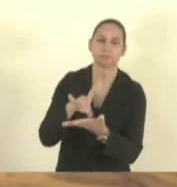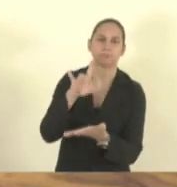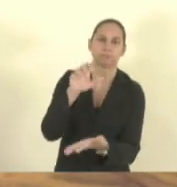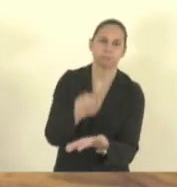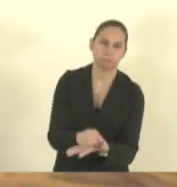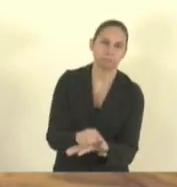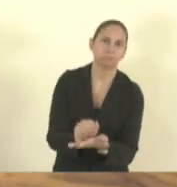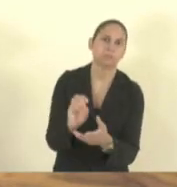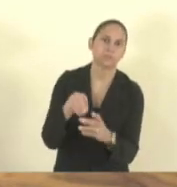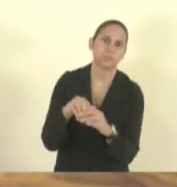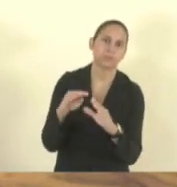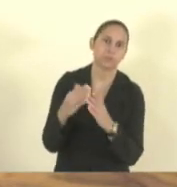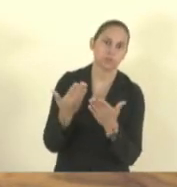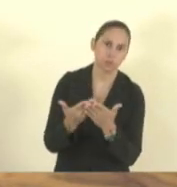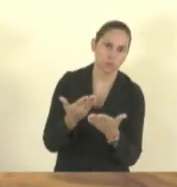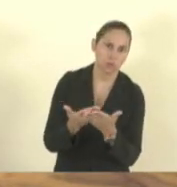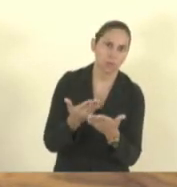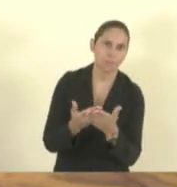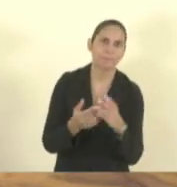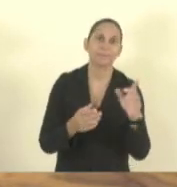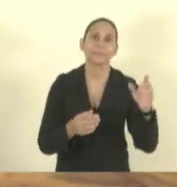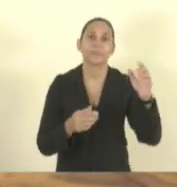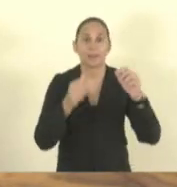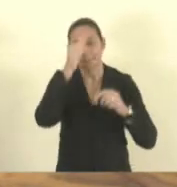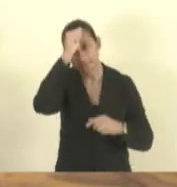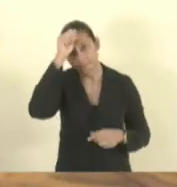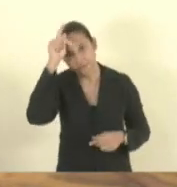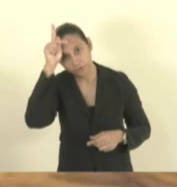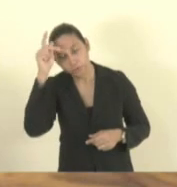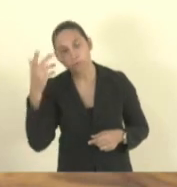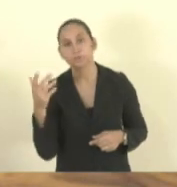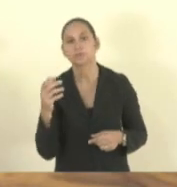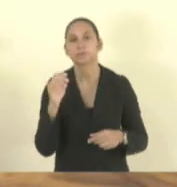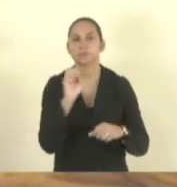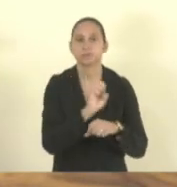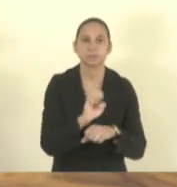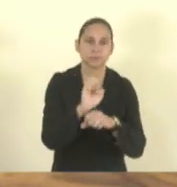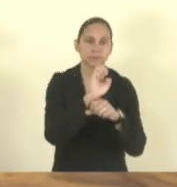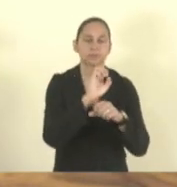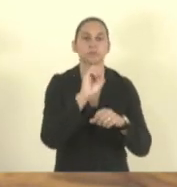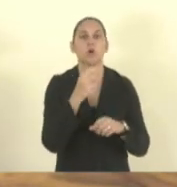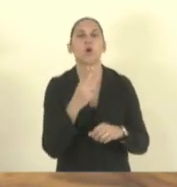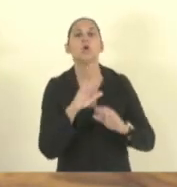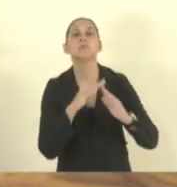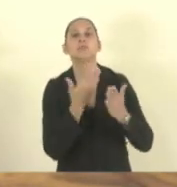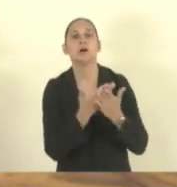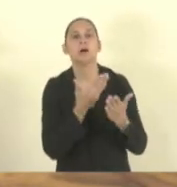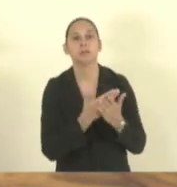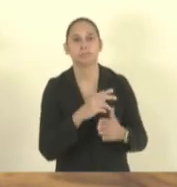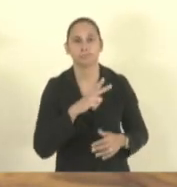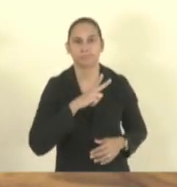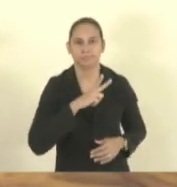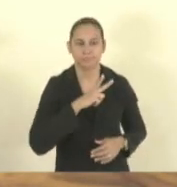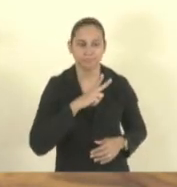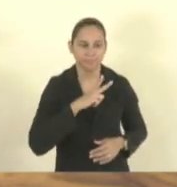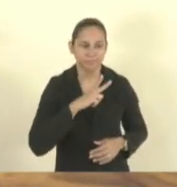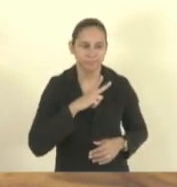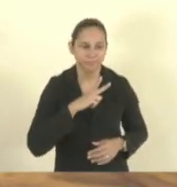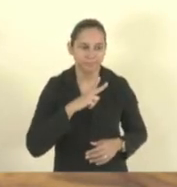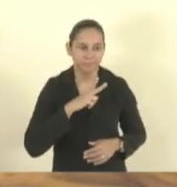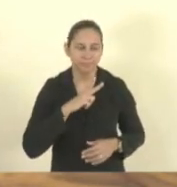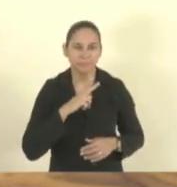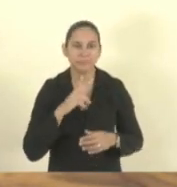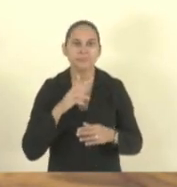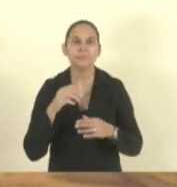as prefeituras, o Estado, as escolas particulares. Ele deixa o filho dele sete